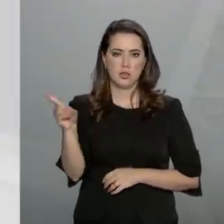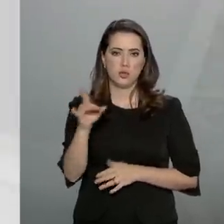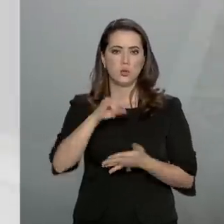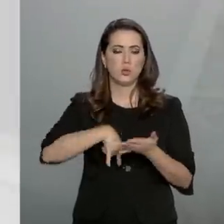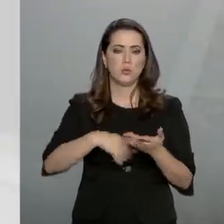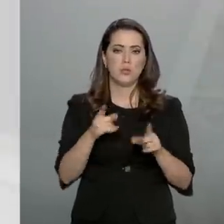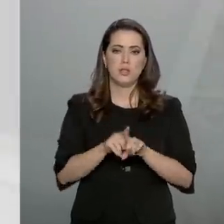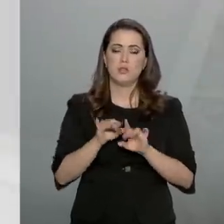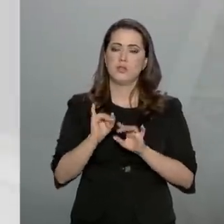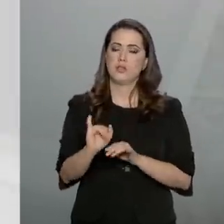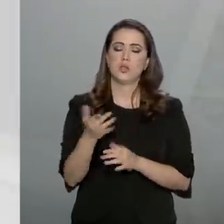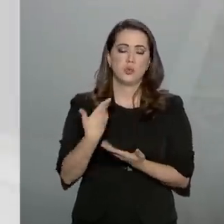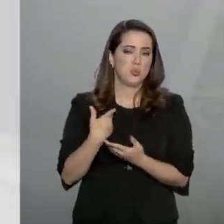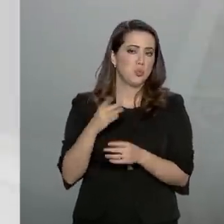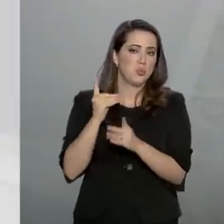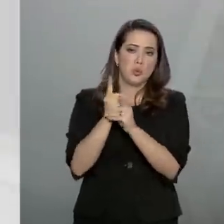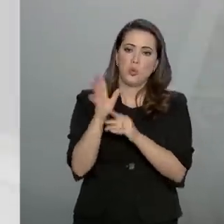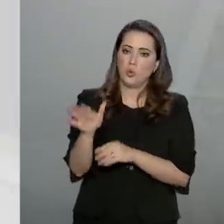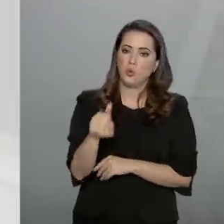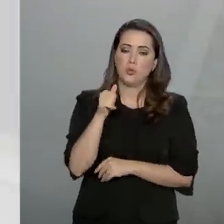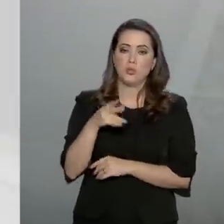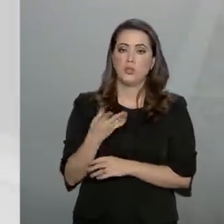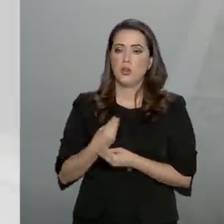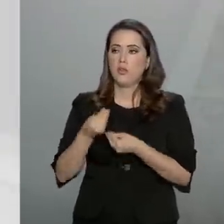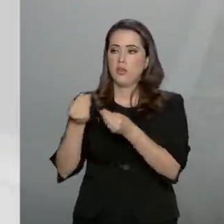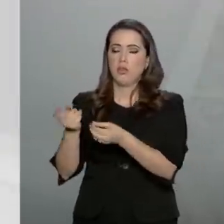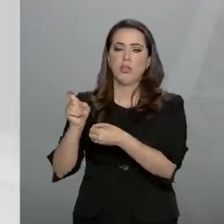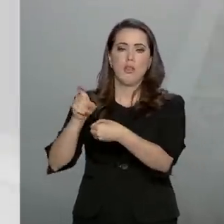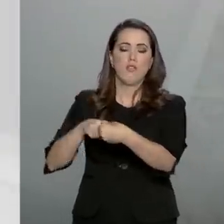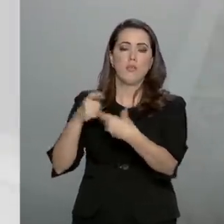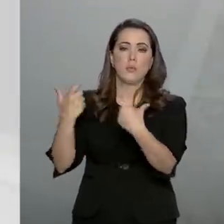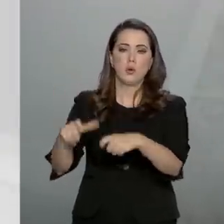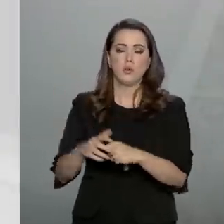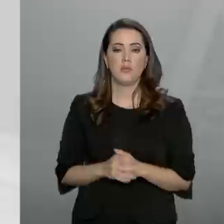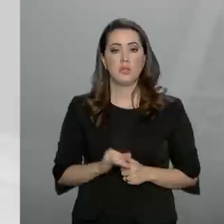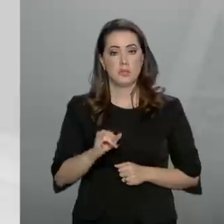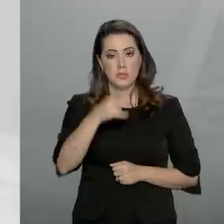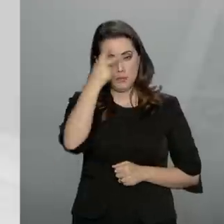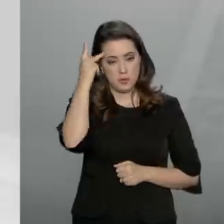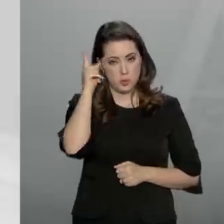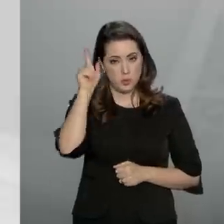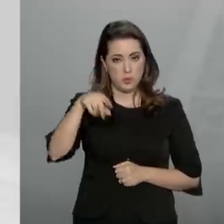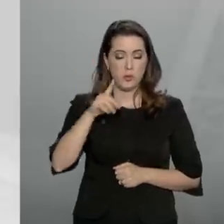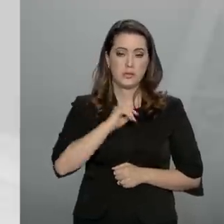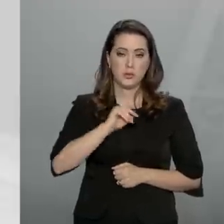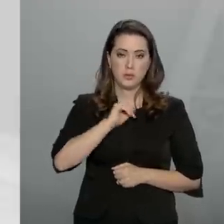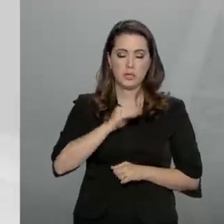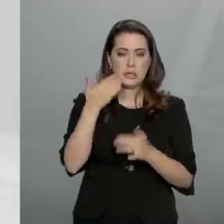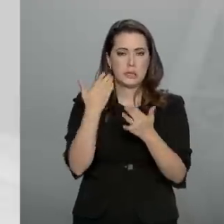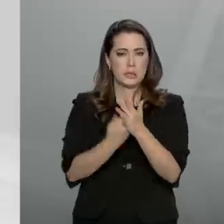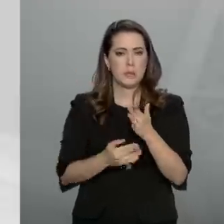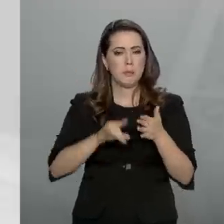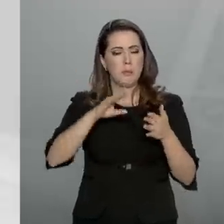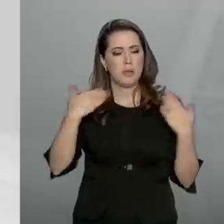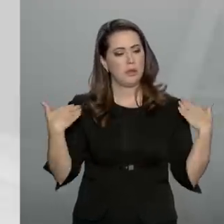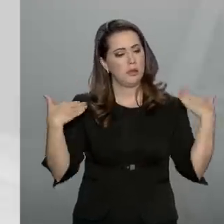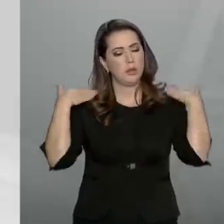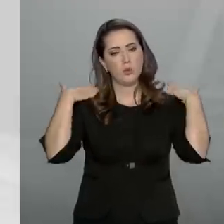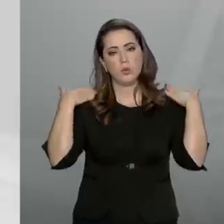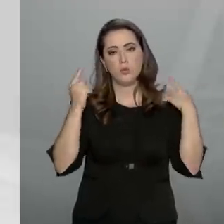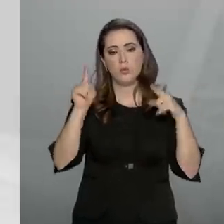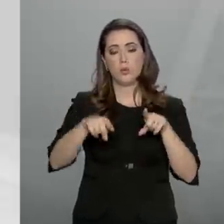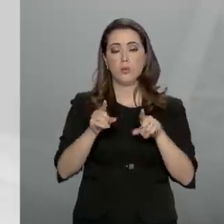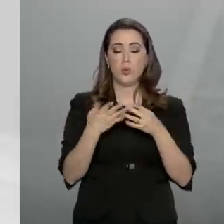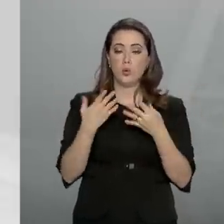buscar, o documento é enviado para o órgão emissor. Funciona assim. Se a pessoa é de Minas Gerais e perdeu a carteira de motorista, por